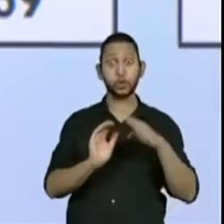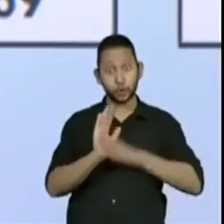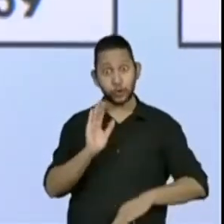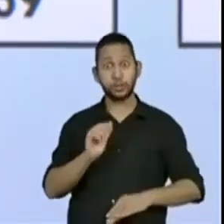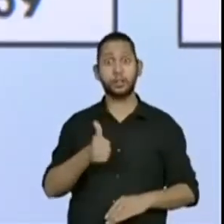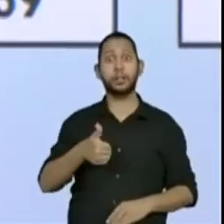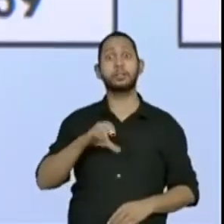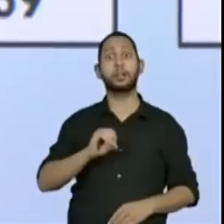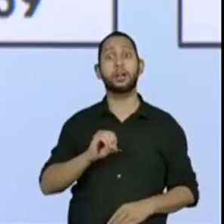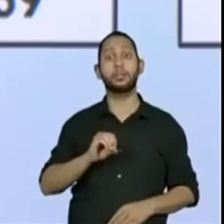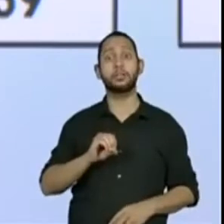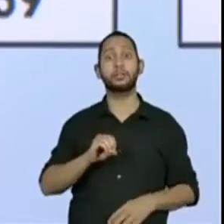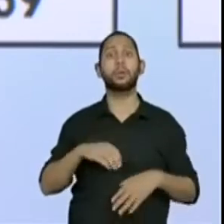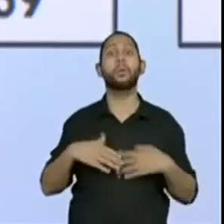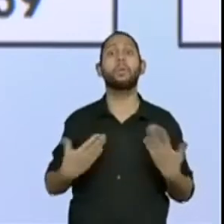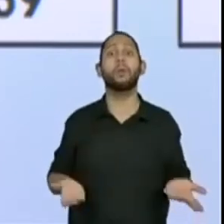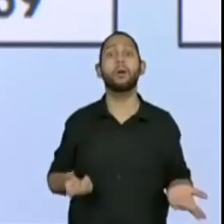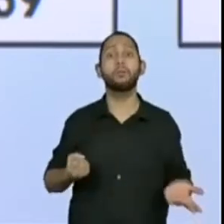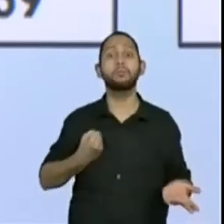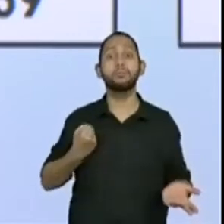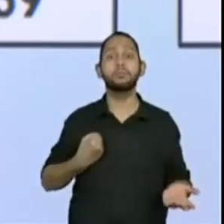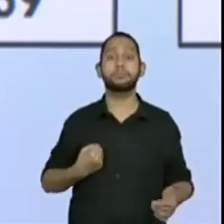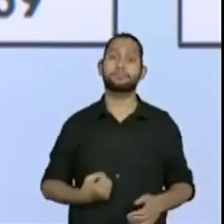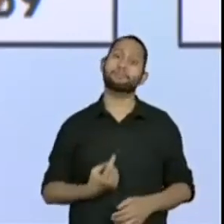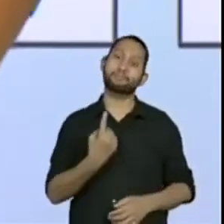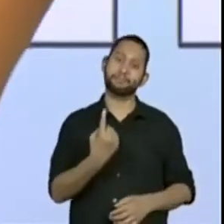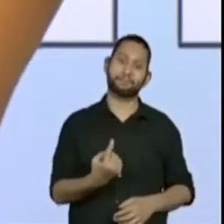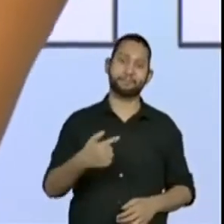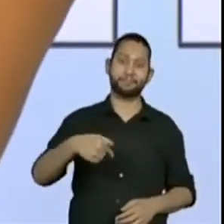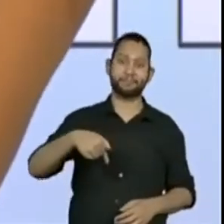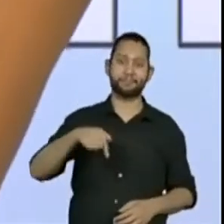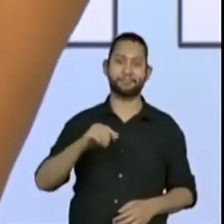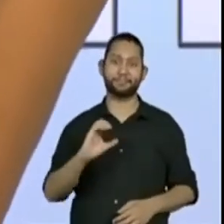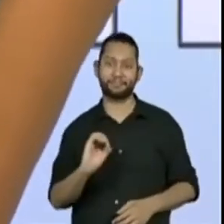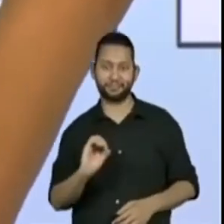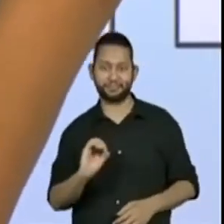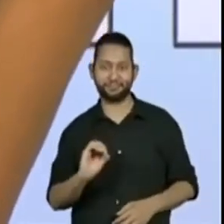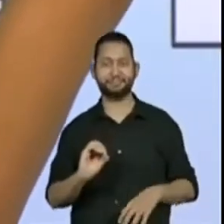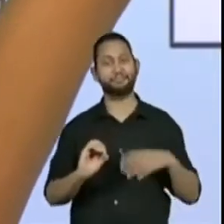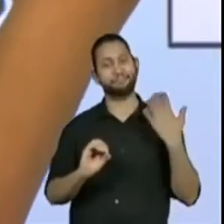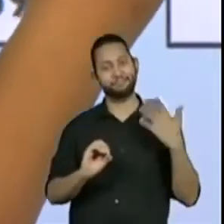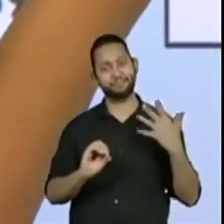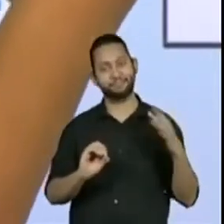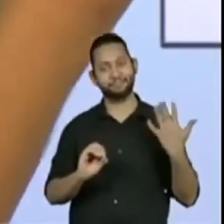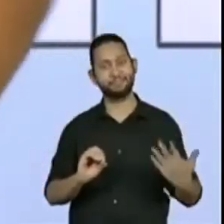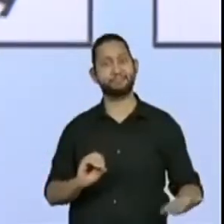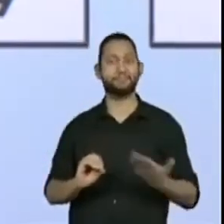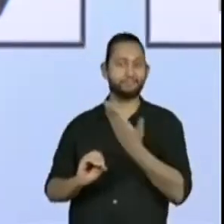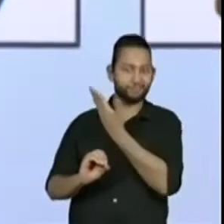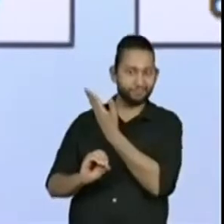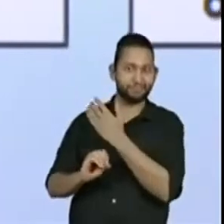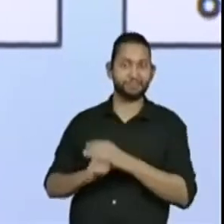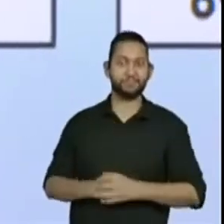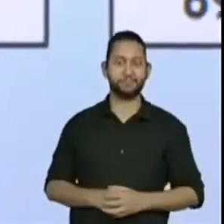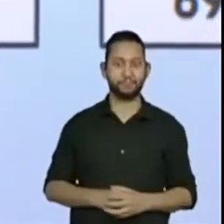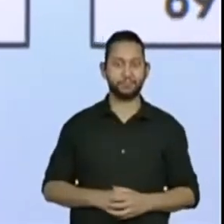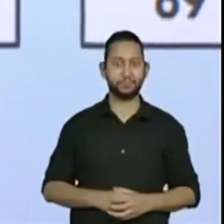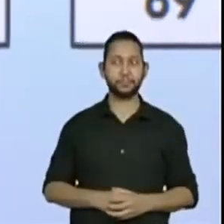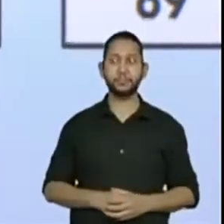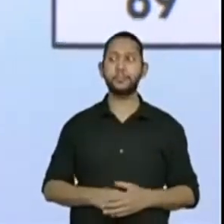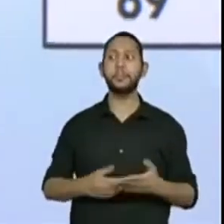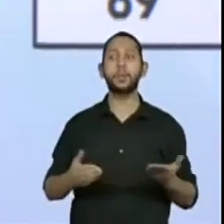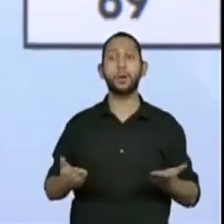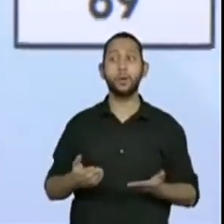a ordem decrescente de 10 em 10, então nós temos 170. Certo?